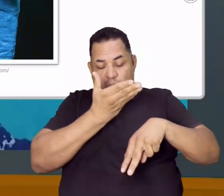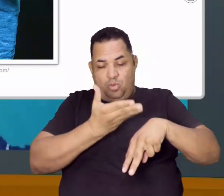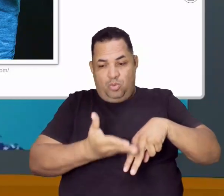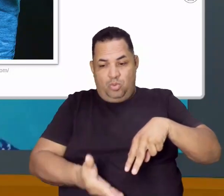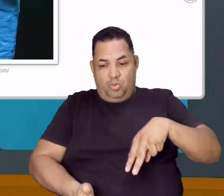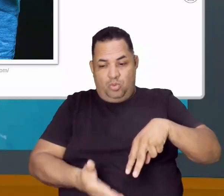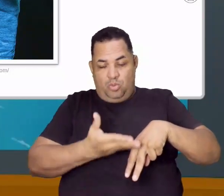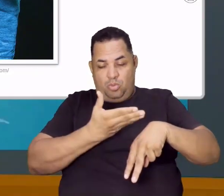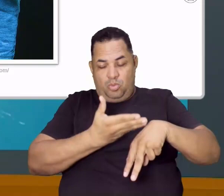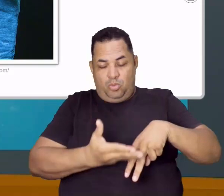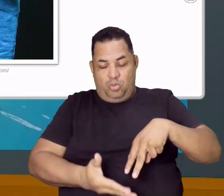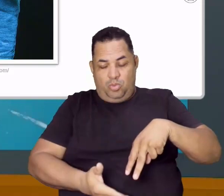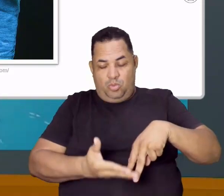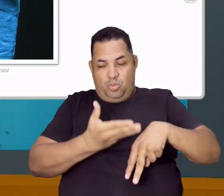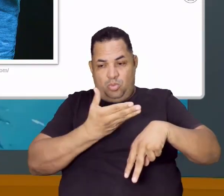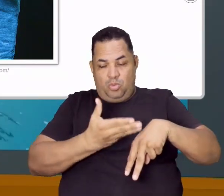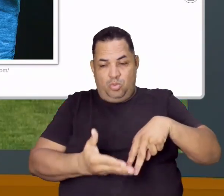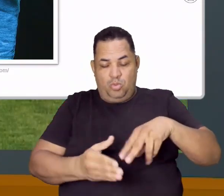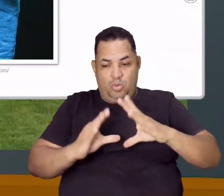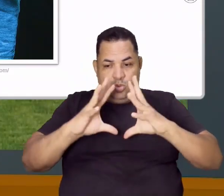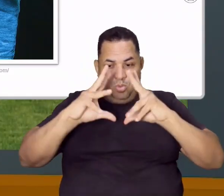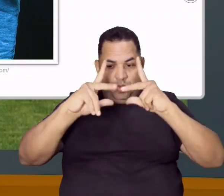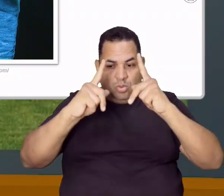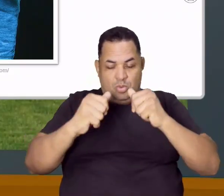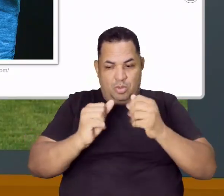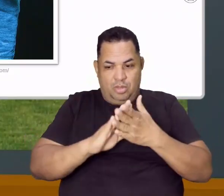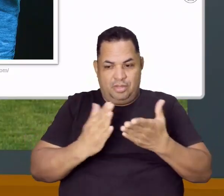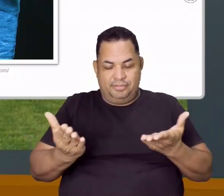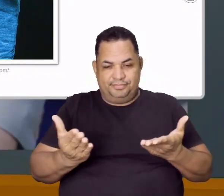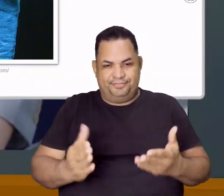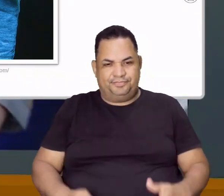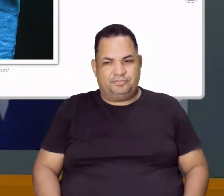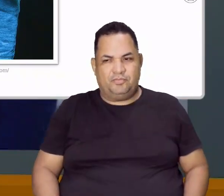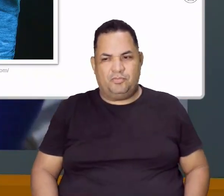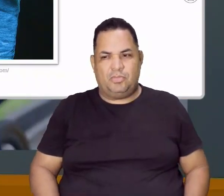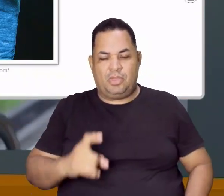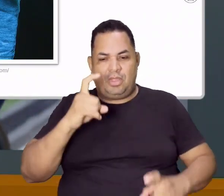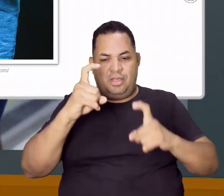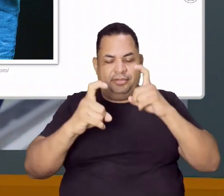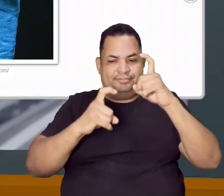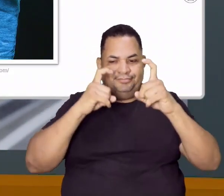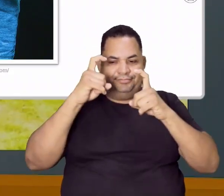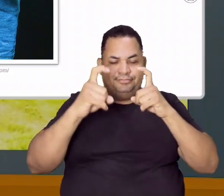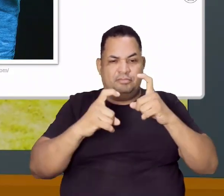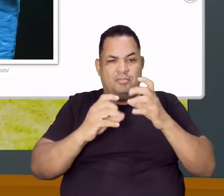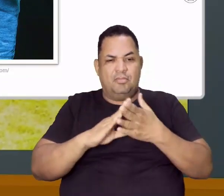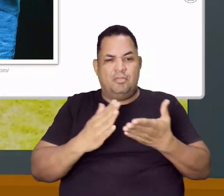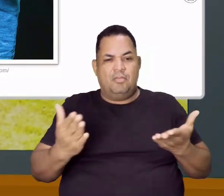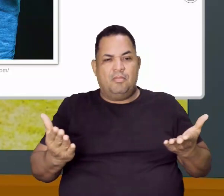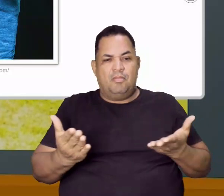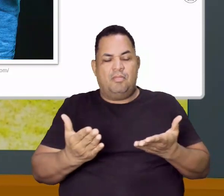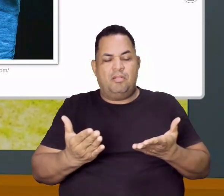tá definido e muito bem definido, sabe? Então é essa a preocupação aí, esse...